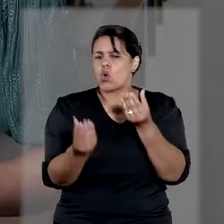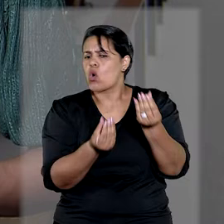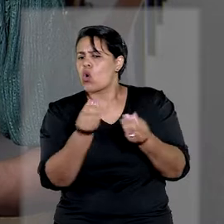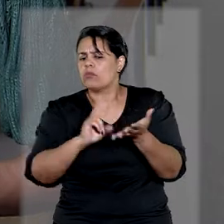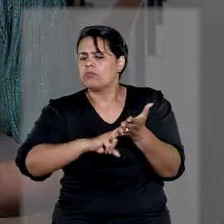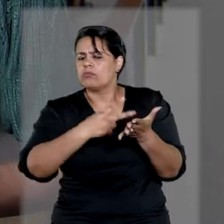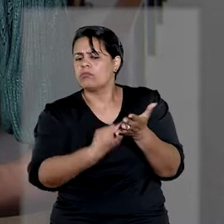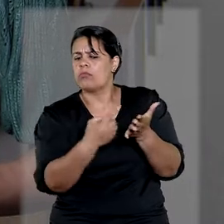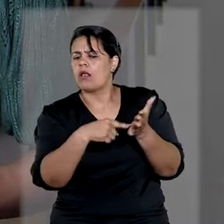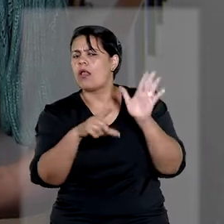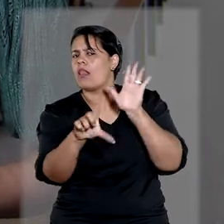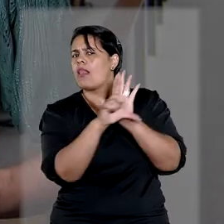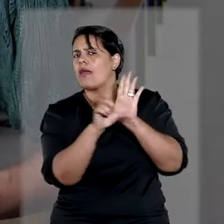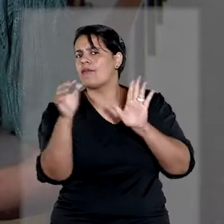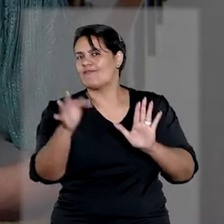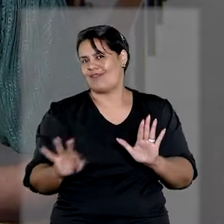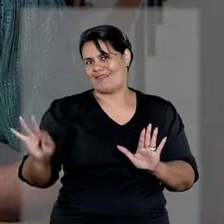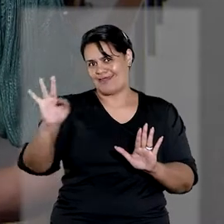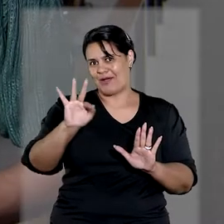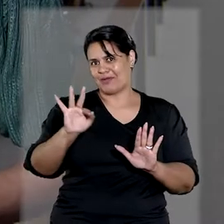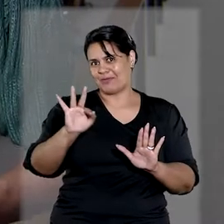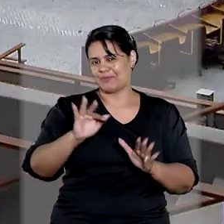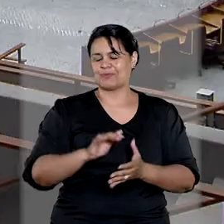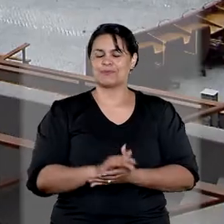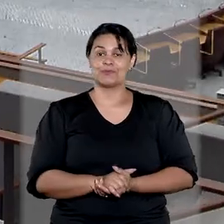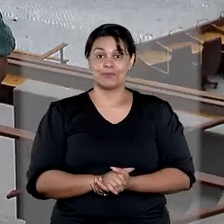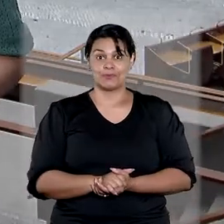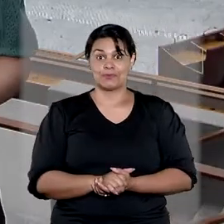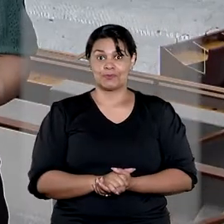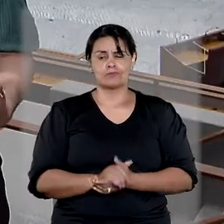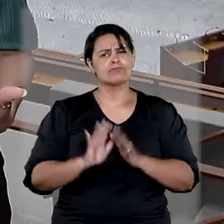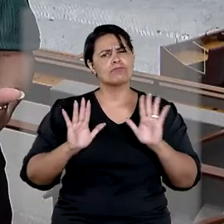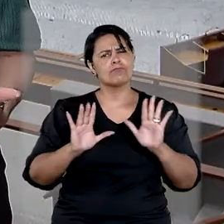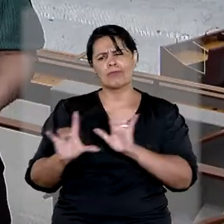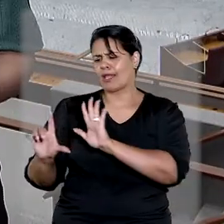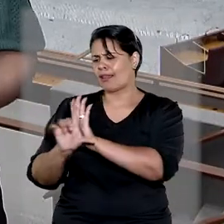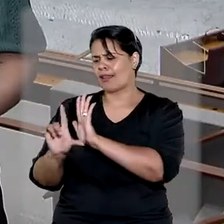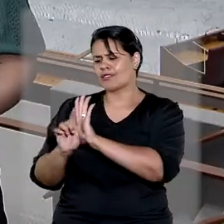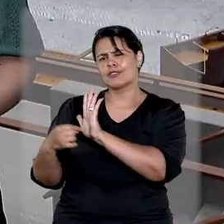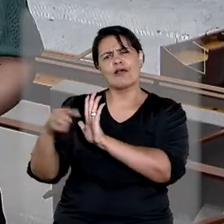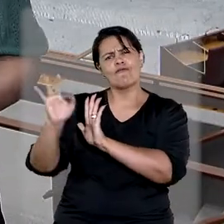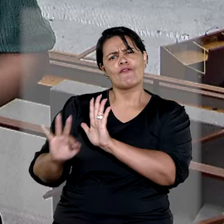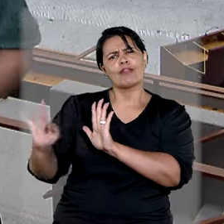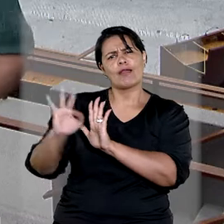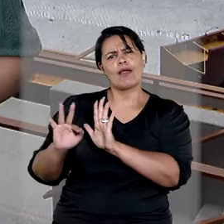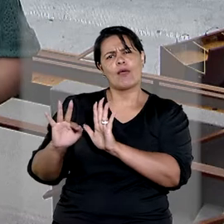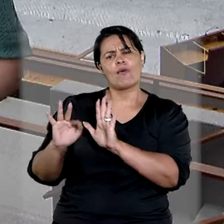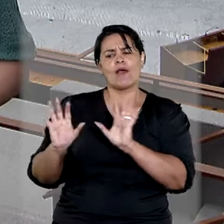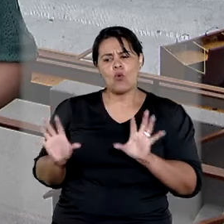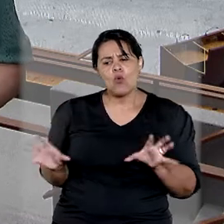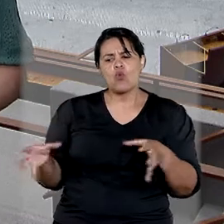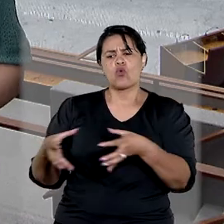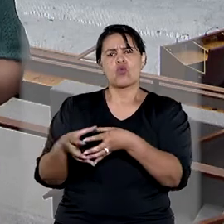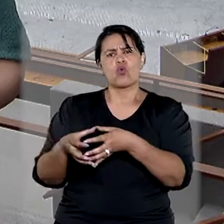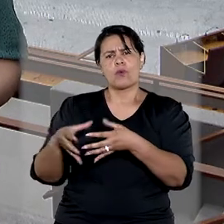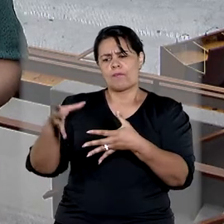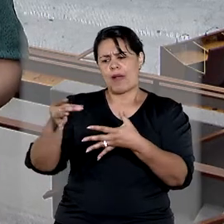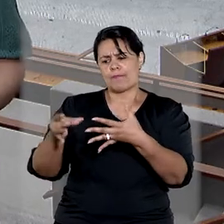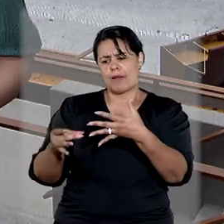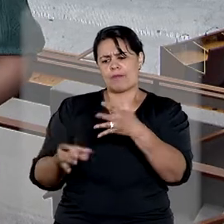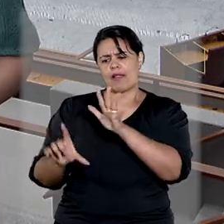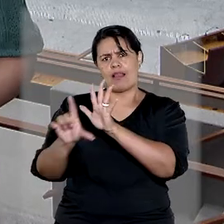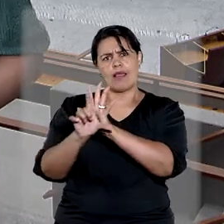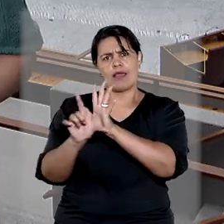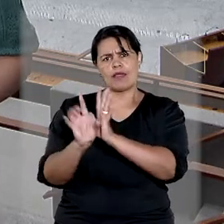interpretada a legislação federal. E legislação federal é o conjunto de leis que